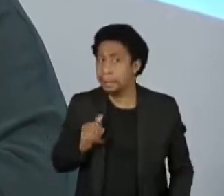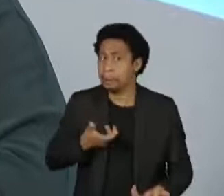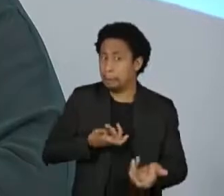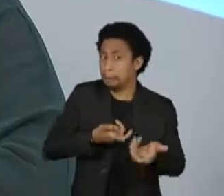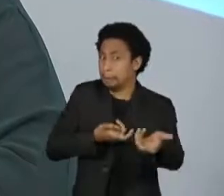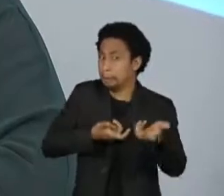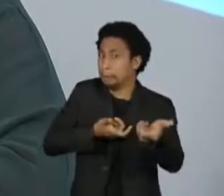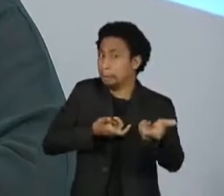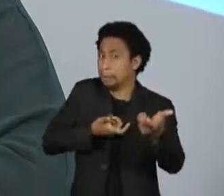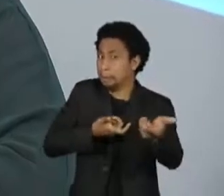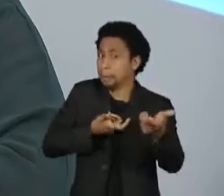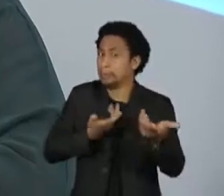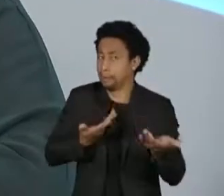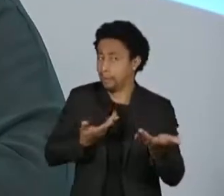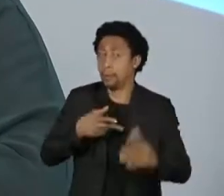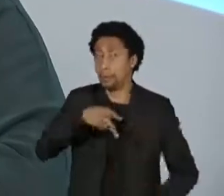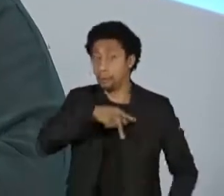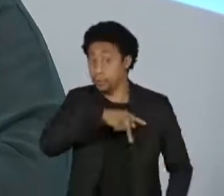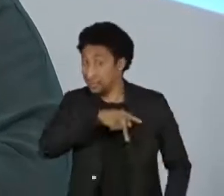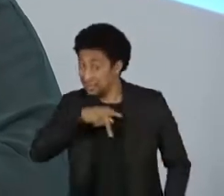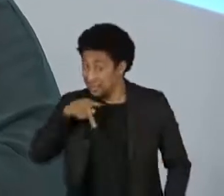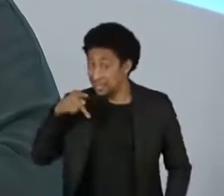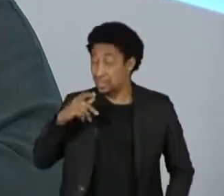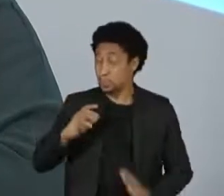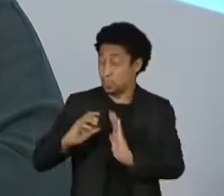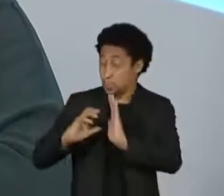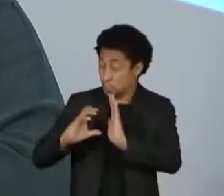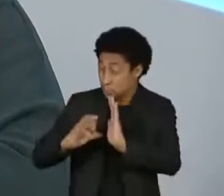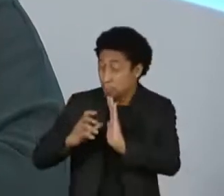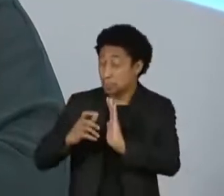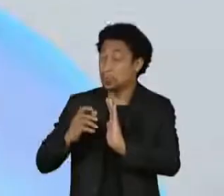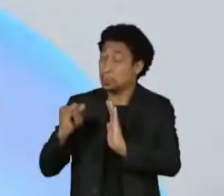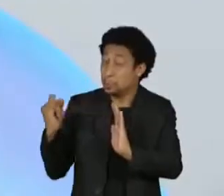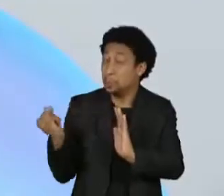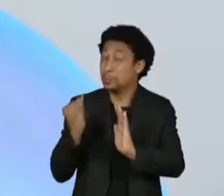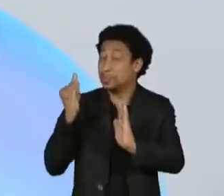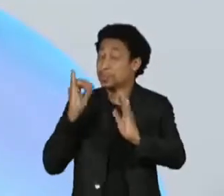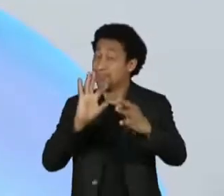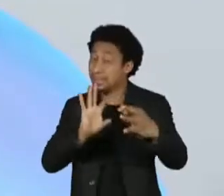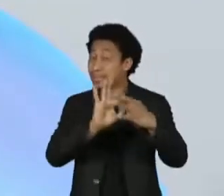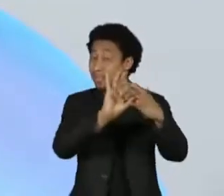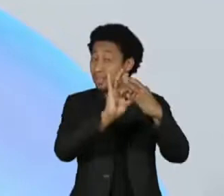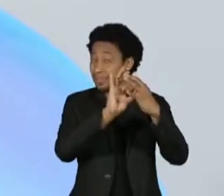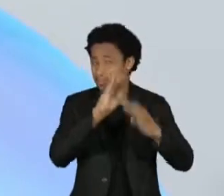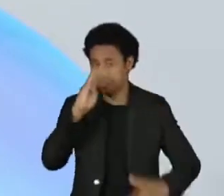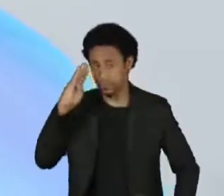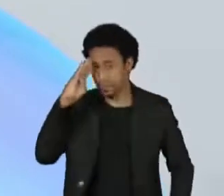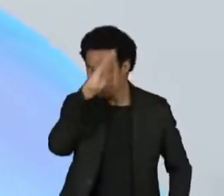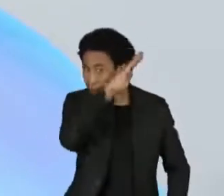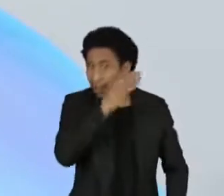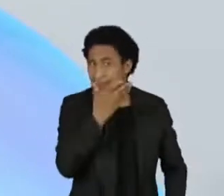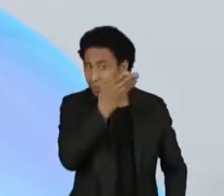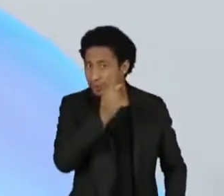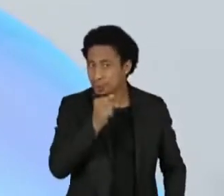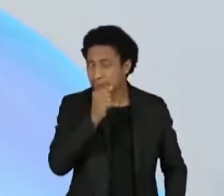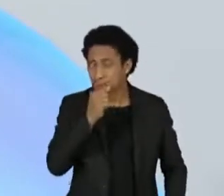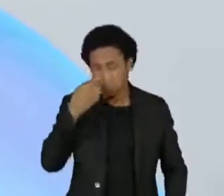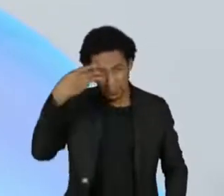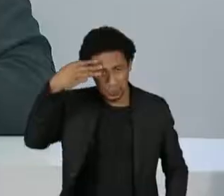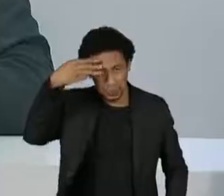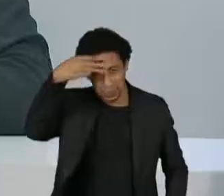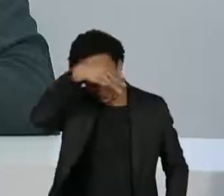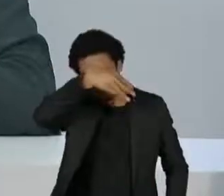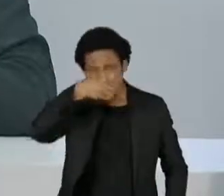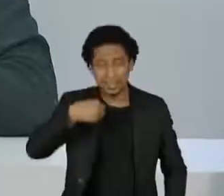o presidente de um partido, de um partido importante, um partido aliado ao presidente da república, reagindo de